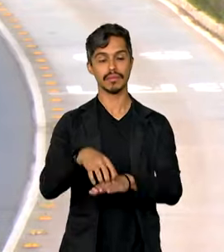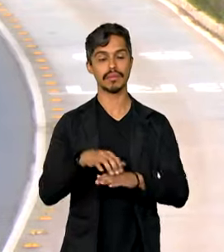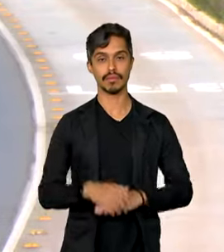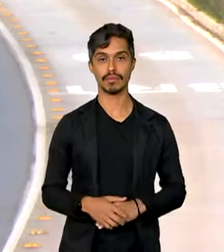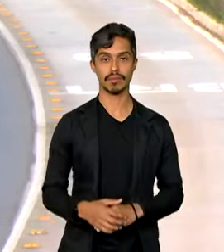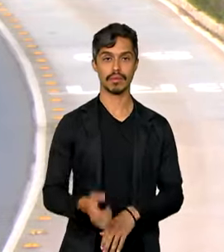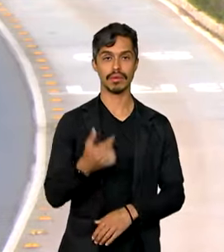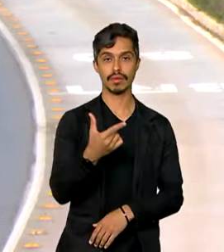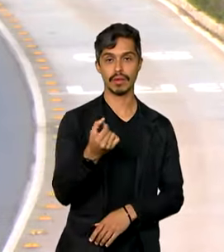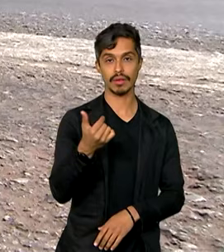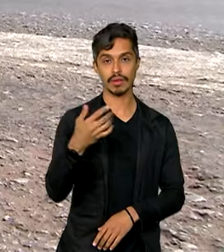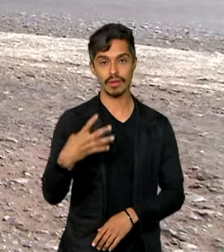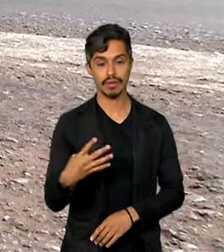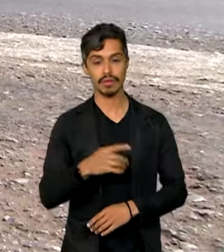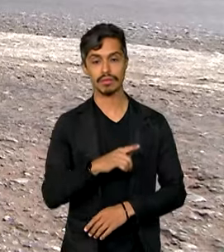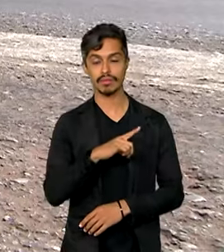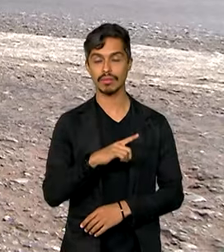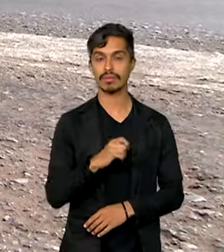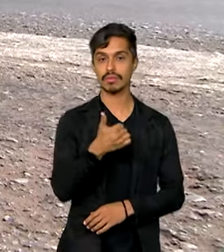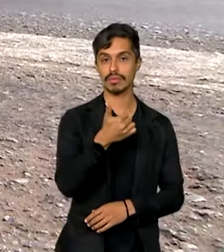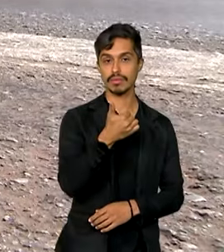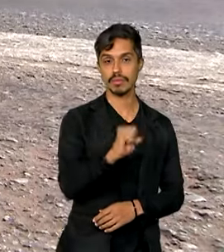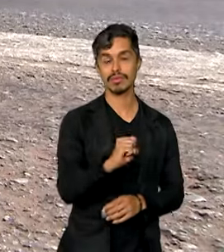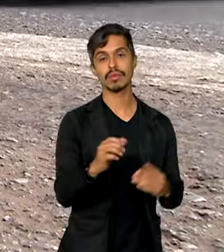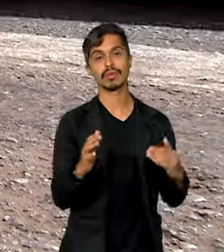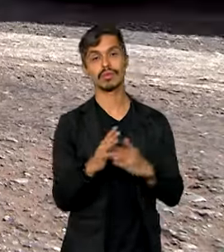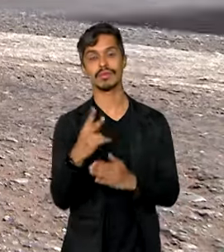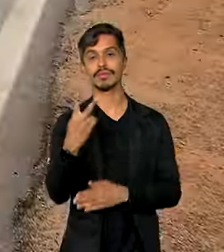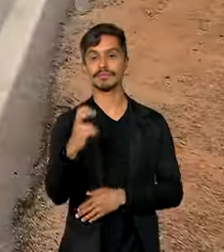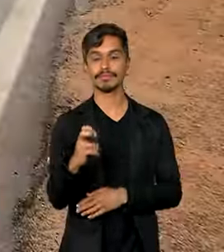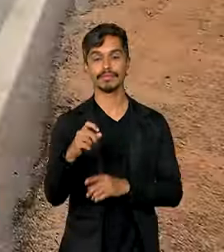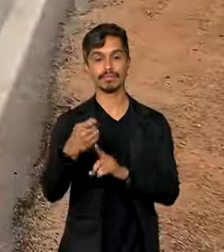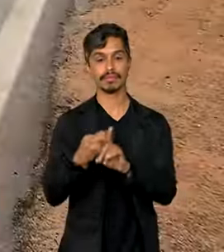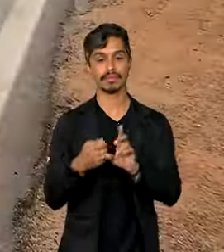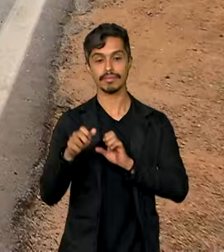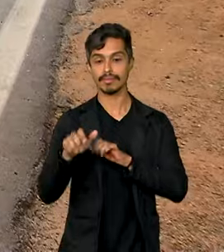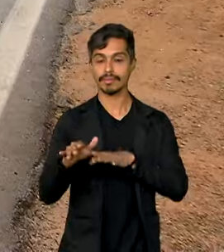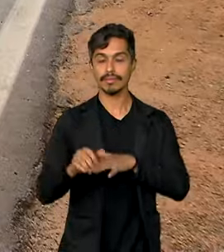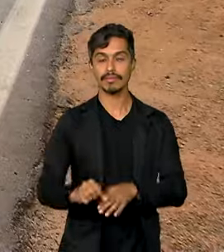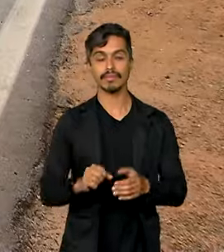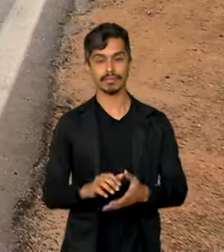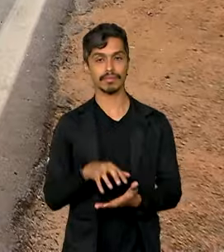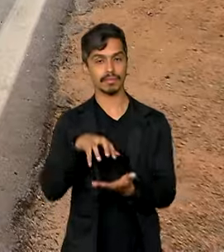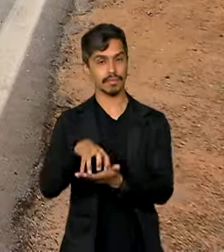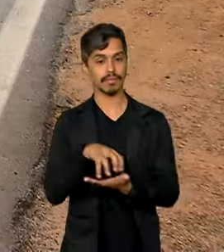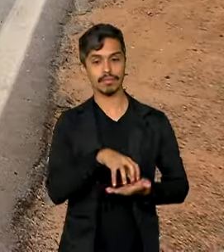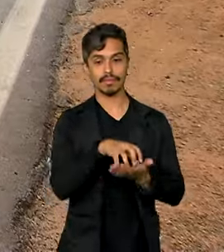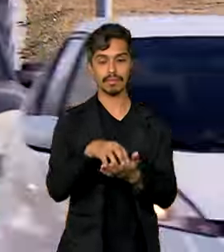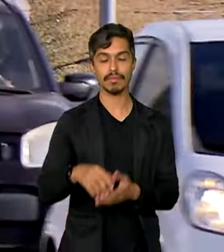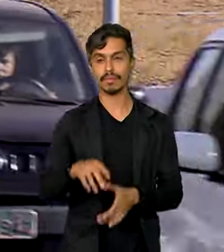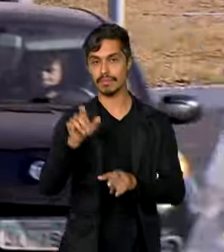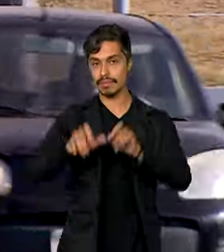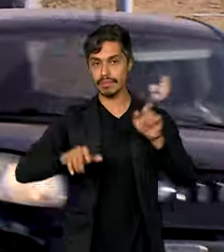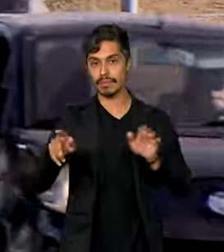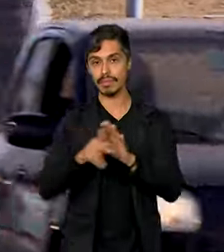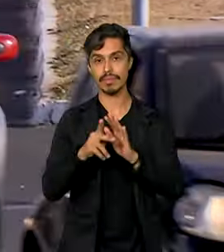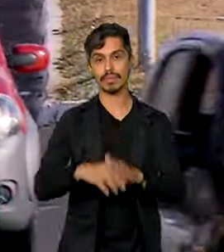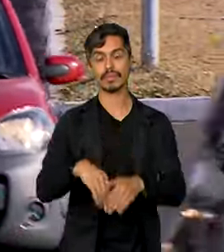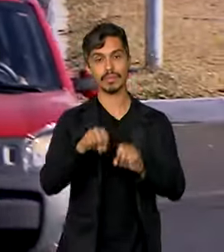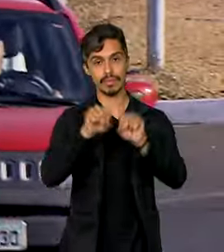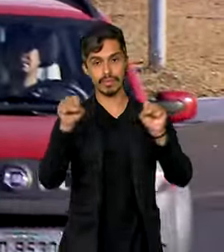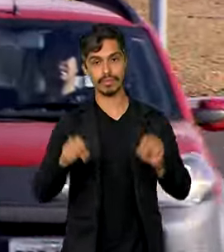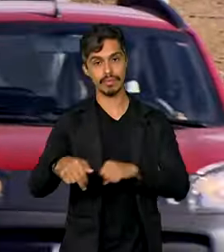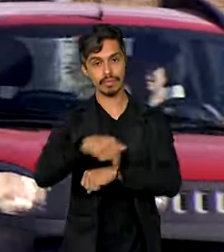2024, será de 18 a 25 de setembro. Órgãos e entidades do Sistema Nacional de Trânsito